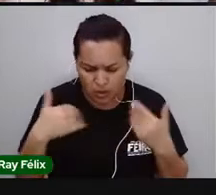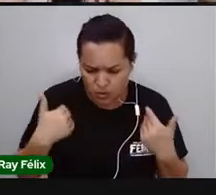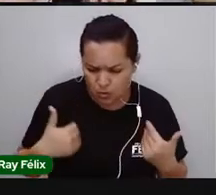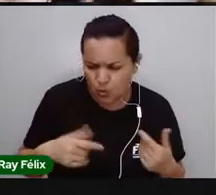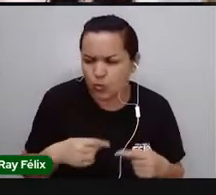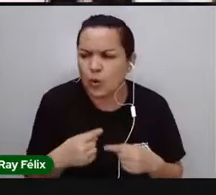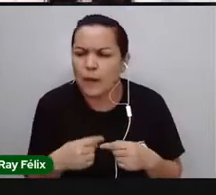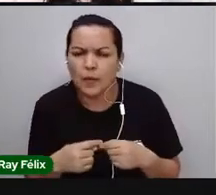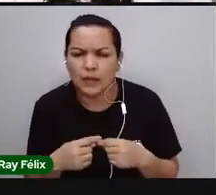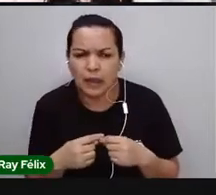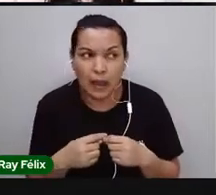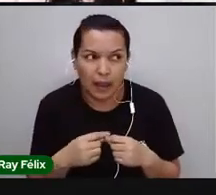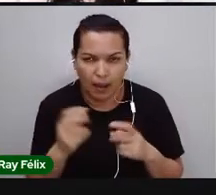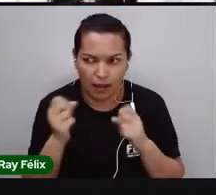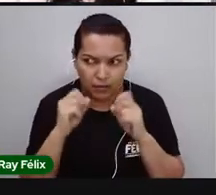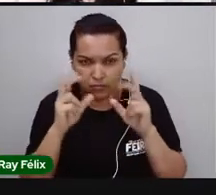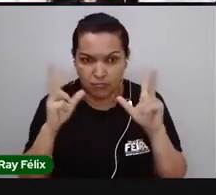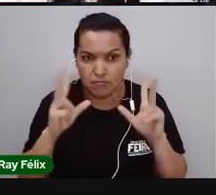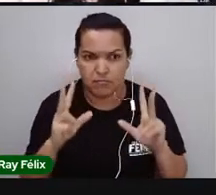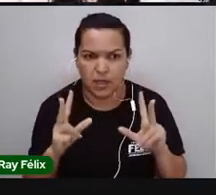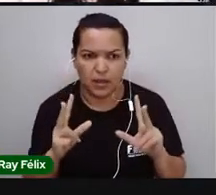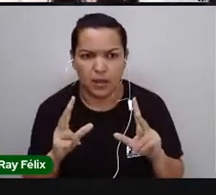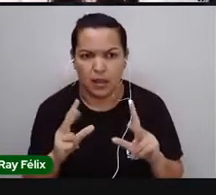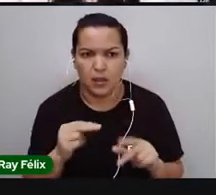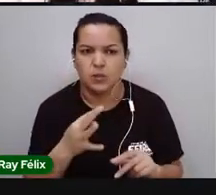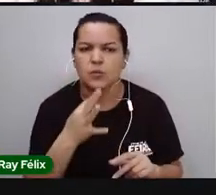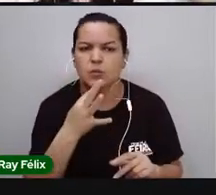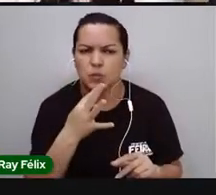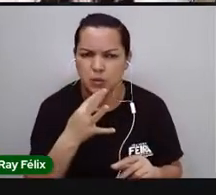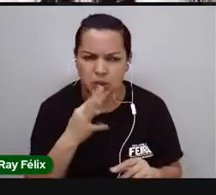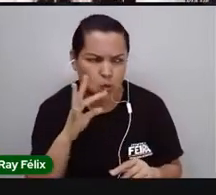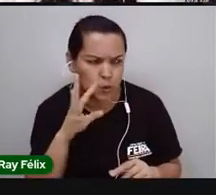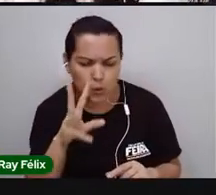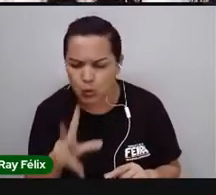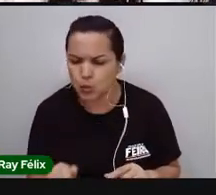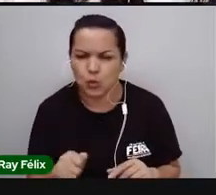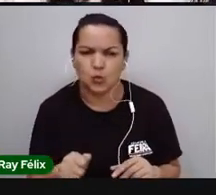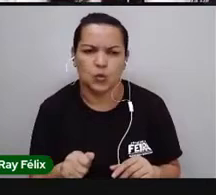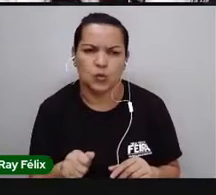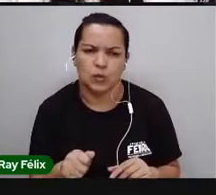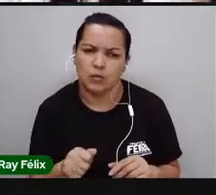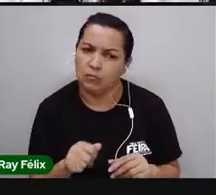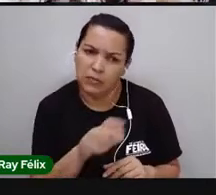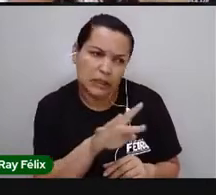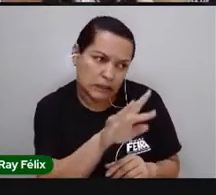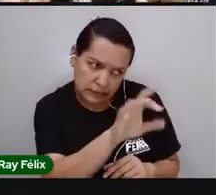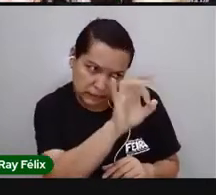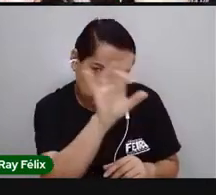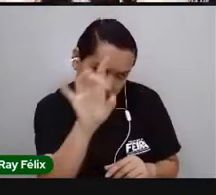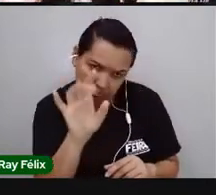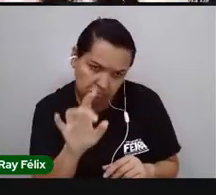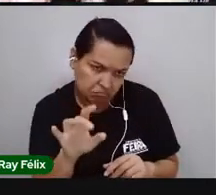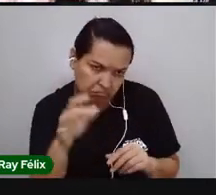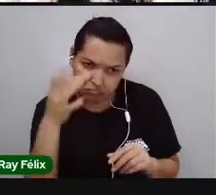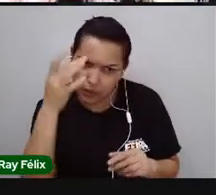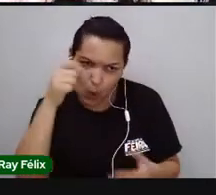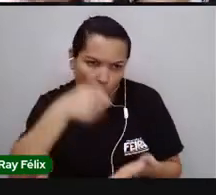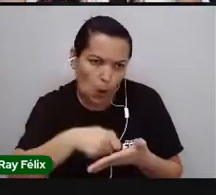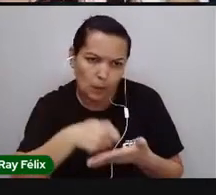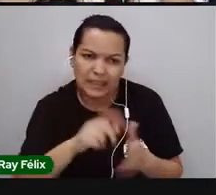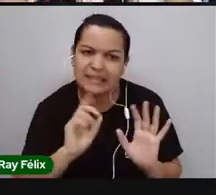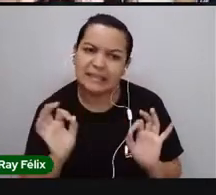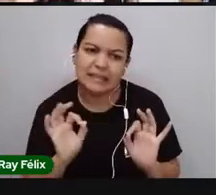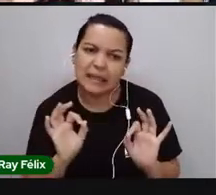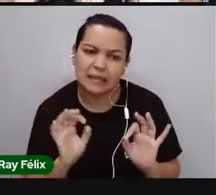expert. Saber tudo. Nome científico de todos os meus órgãos. Só se você quiser. Mas é uma obrigatoriedade? Pronto. Não.